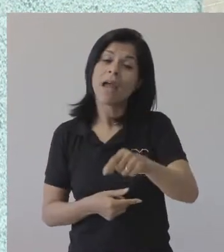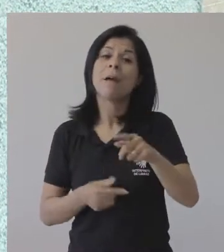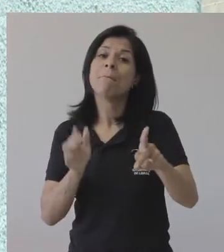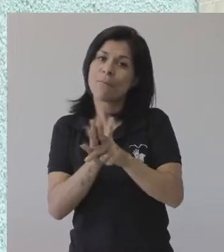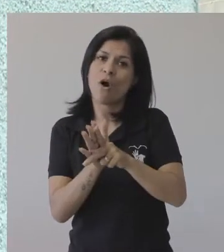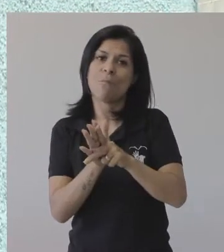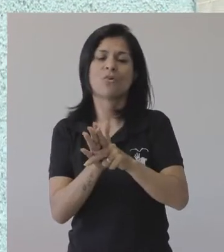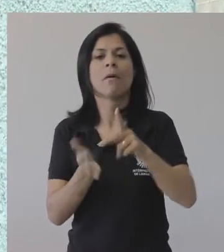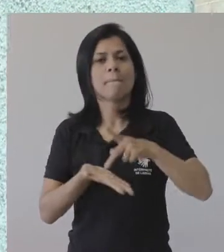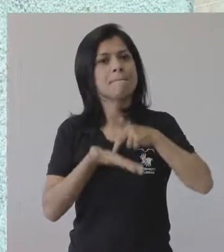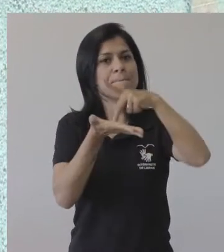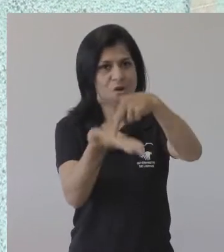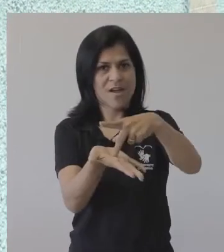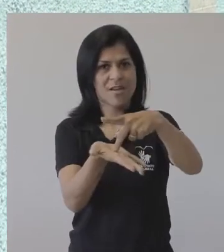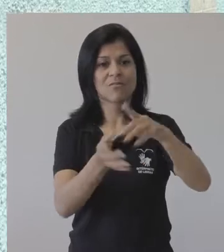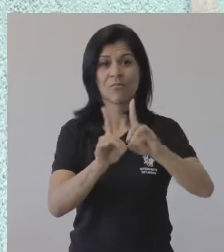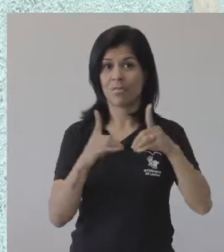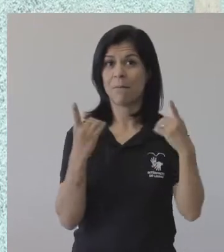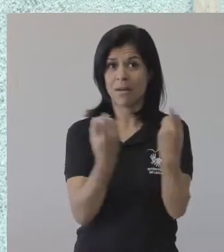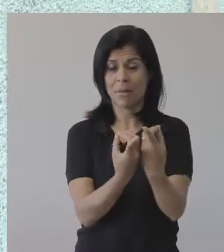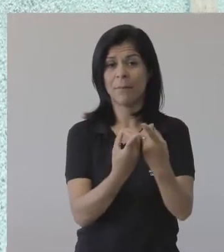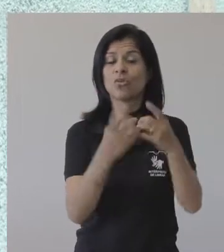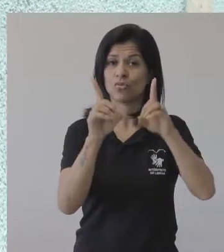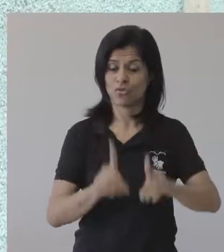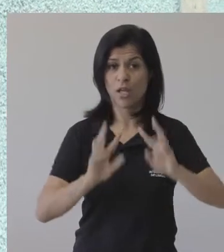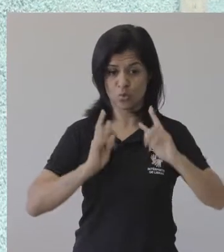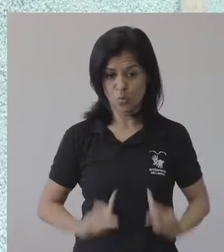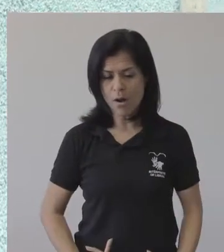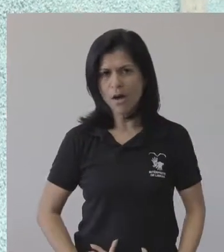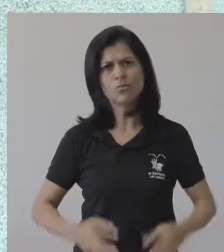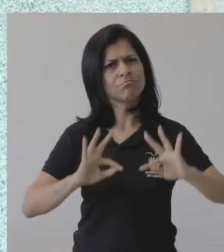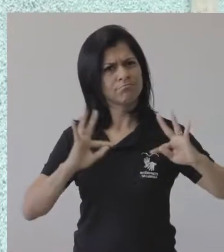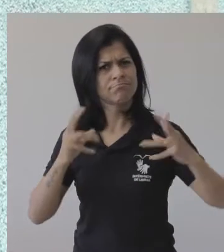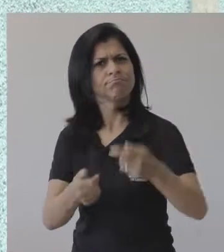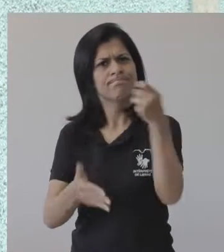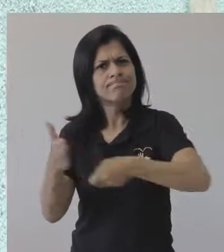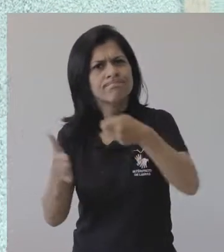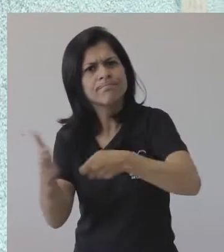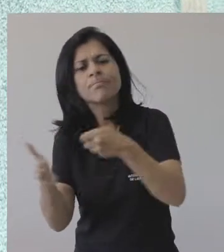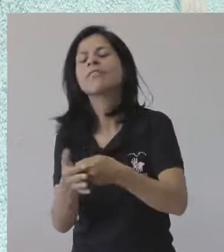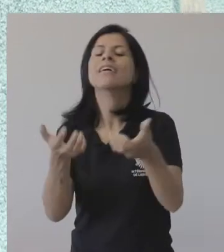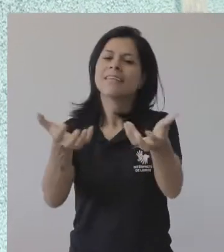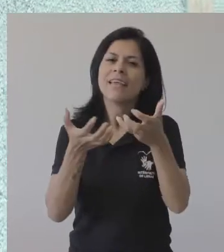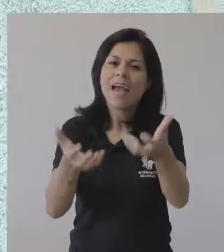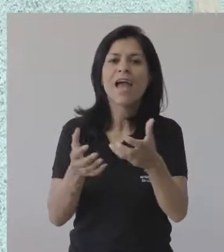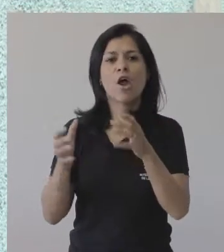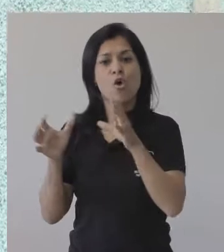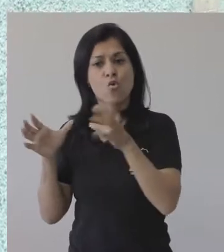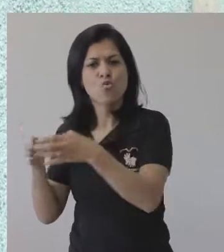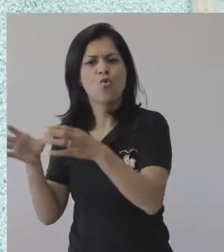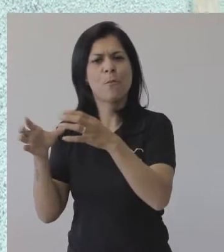da PROAS, do ODCID, mas toda a construção tem sido feita de maneira dialogada com